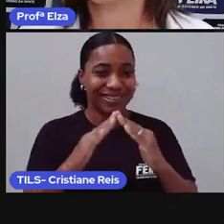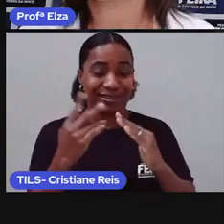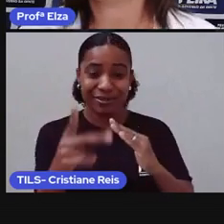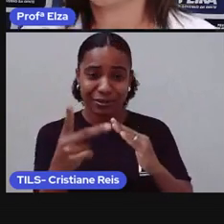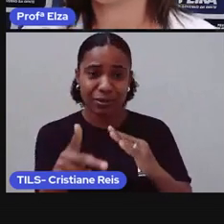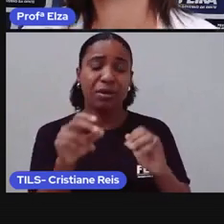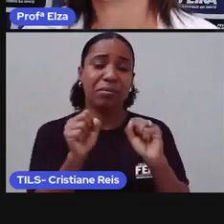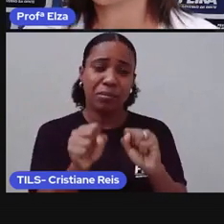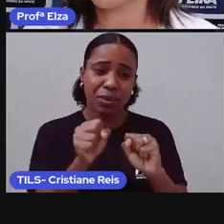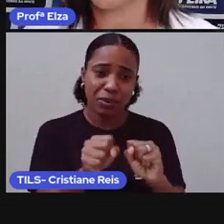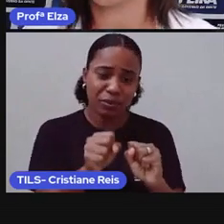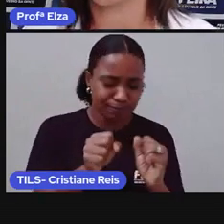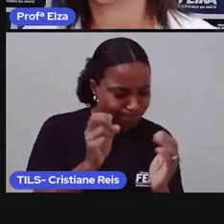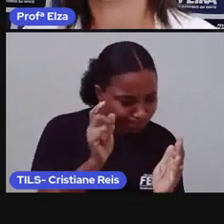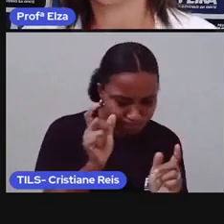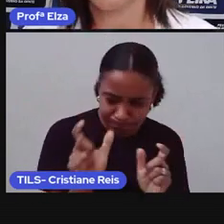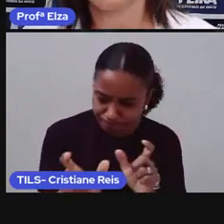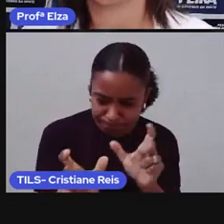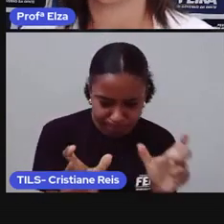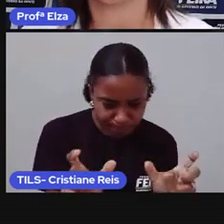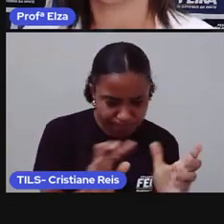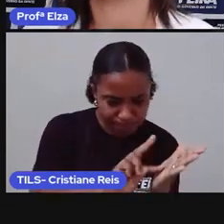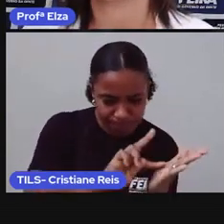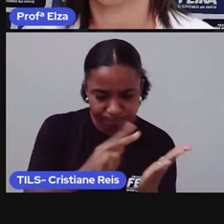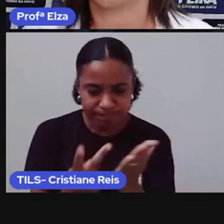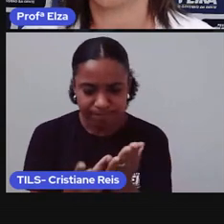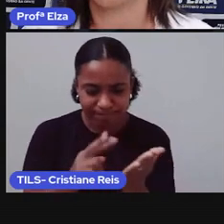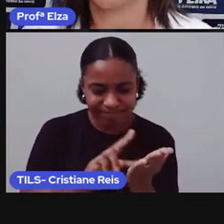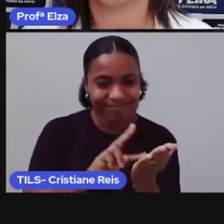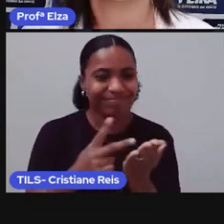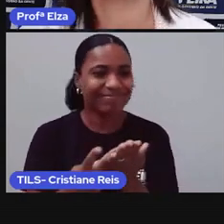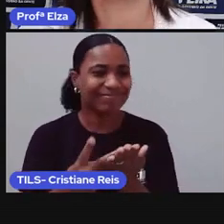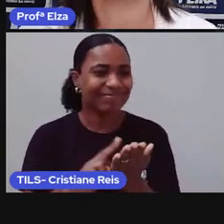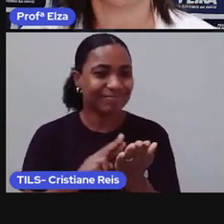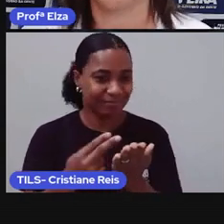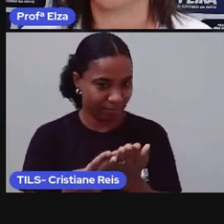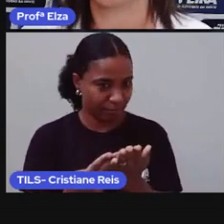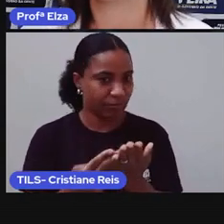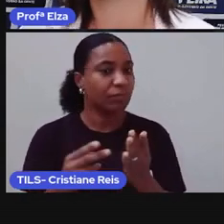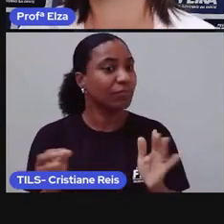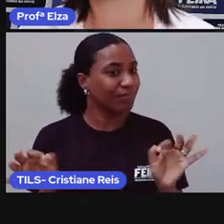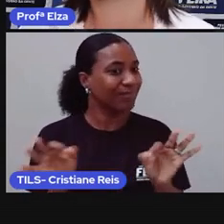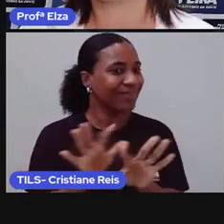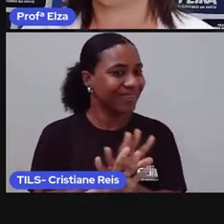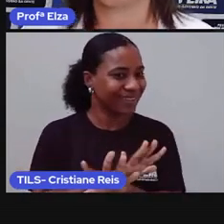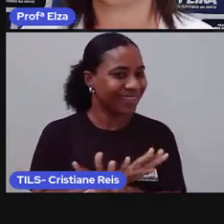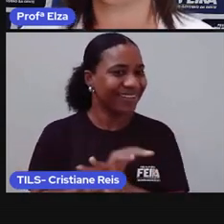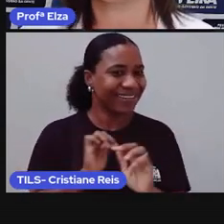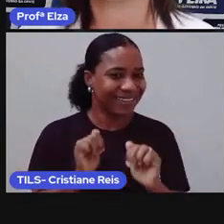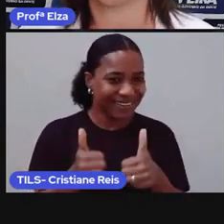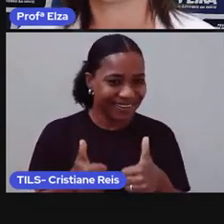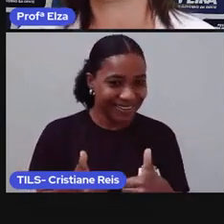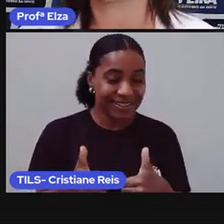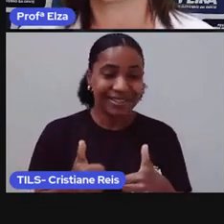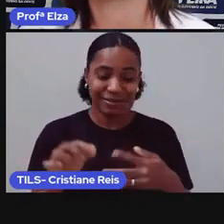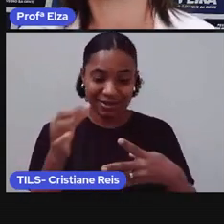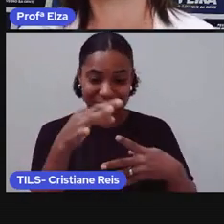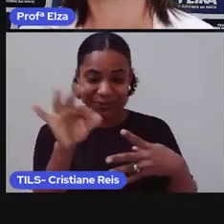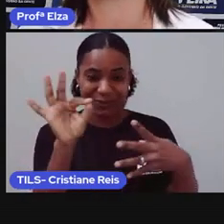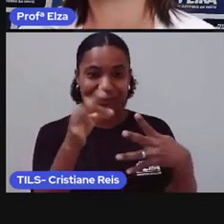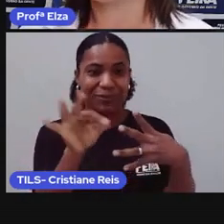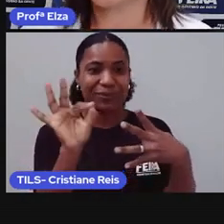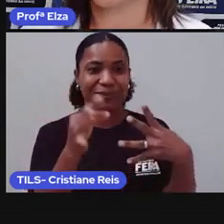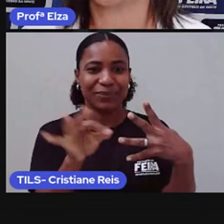e faça a pesquisa das palavras desconhecidas. Pronto. Se você cumprir esses passos,